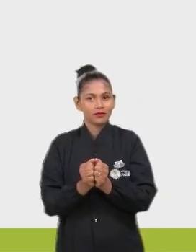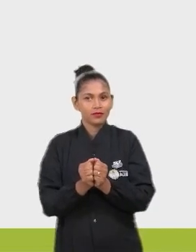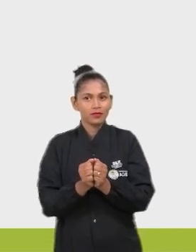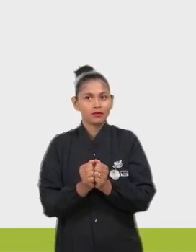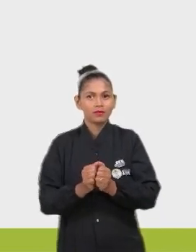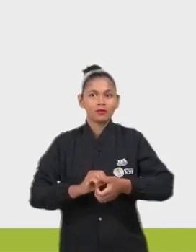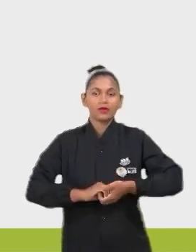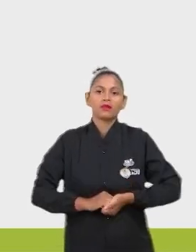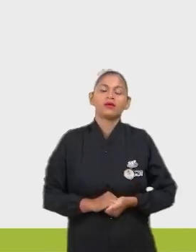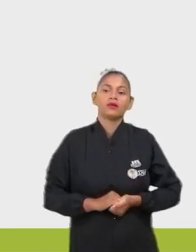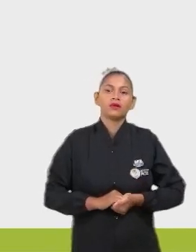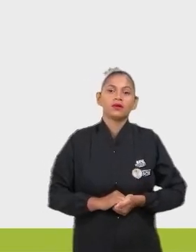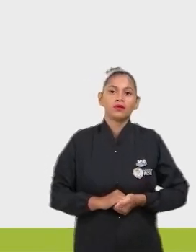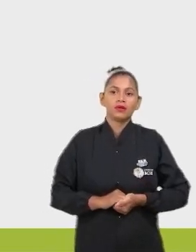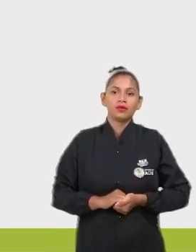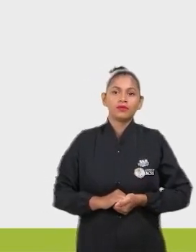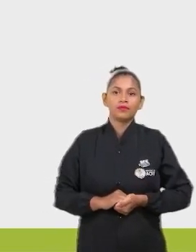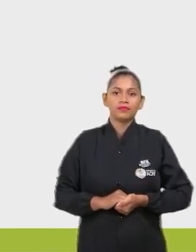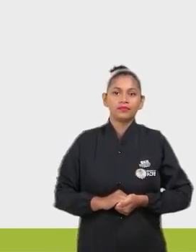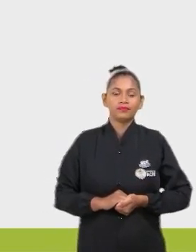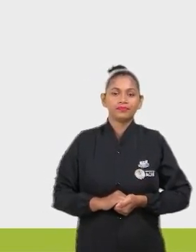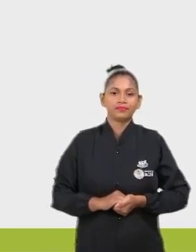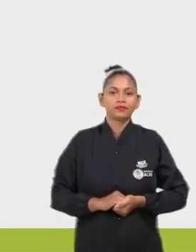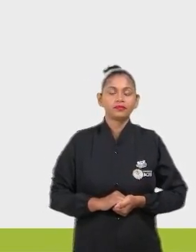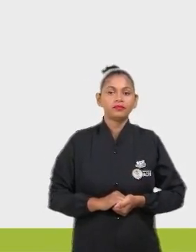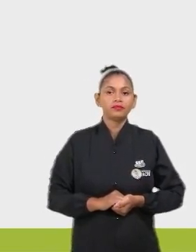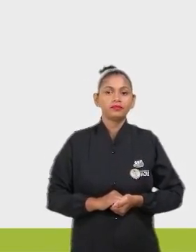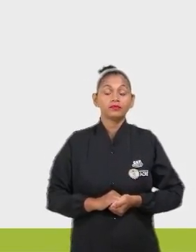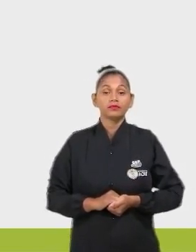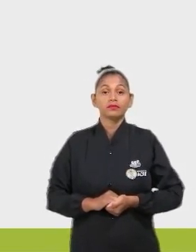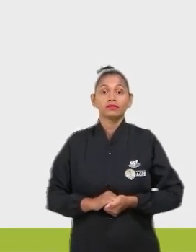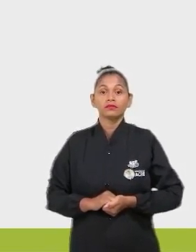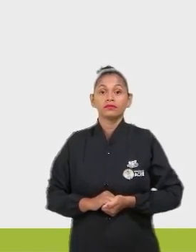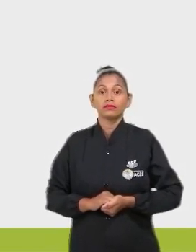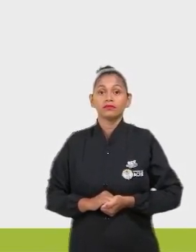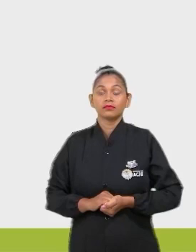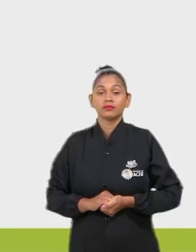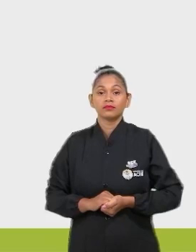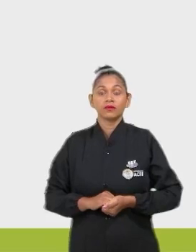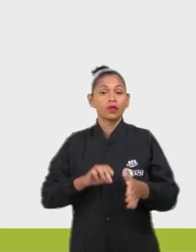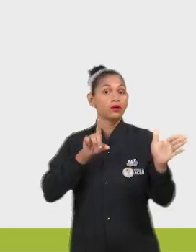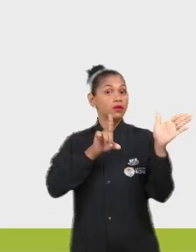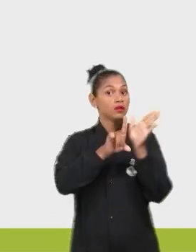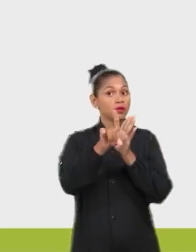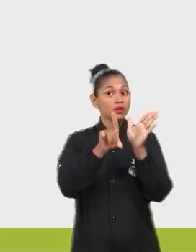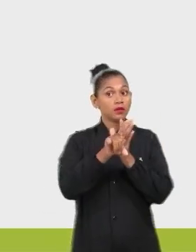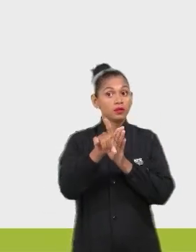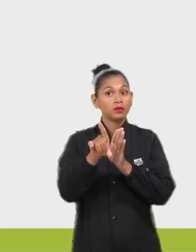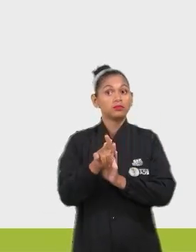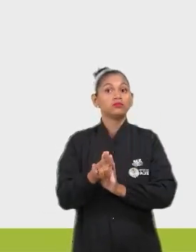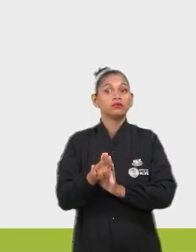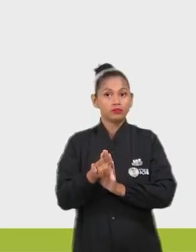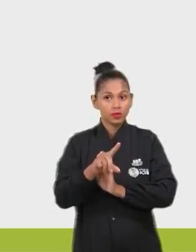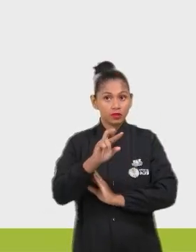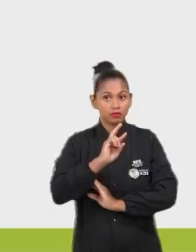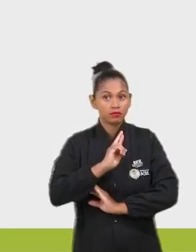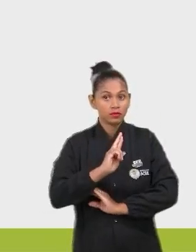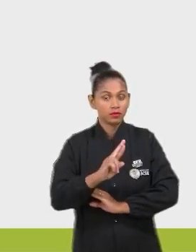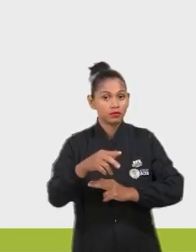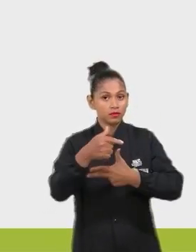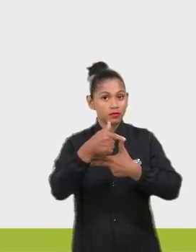bem. Então, questão Resolvenem. Lá,